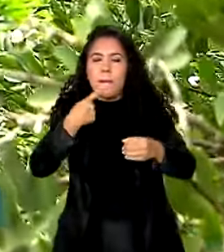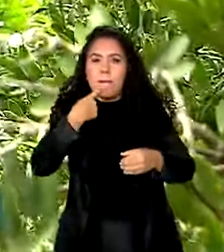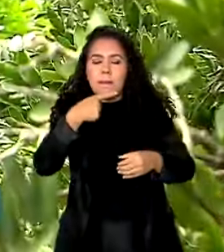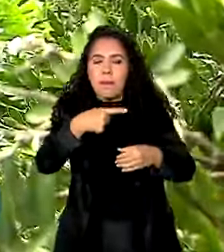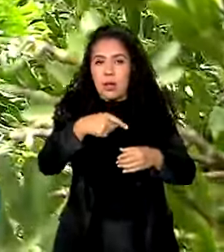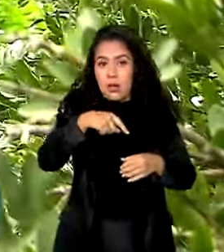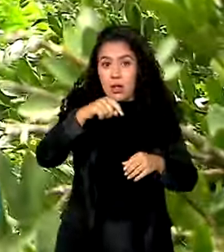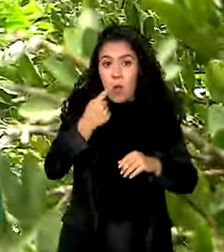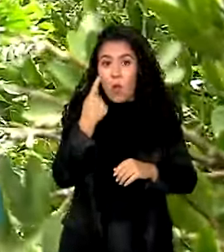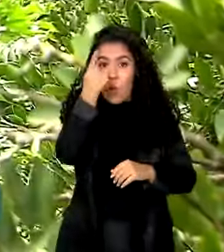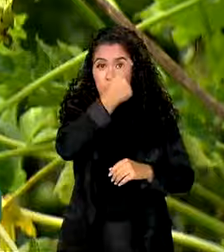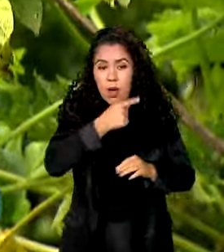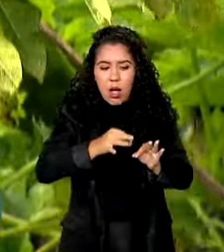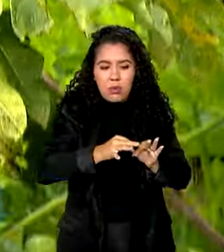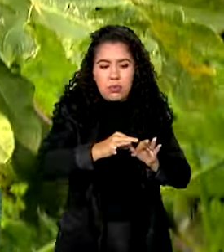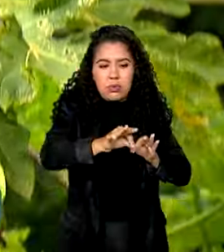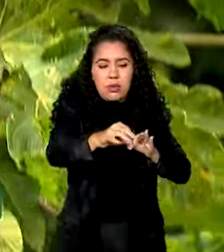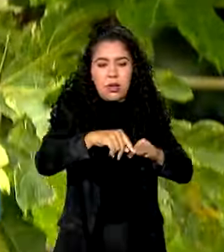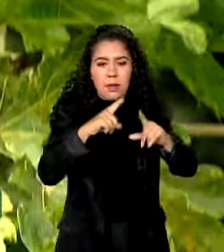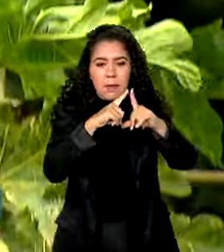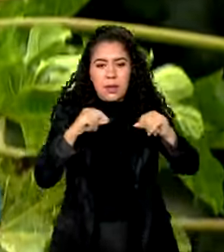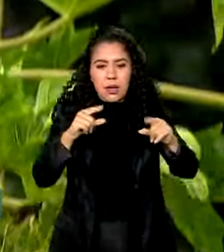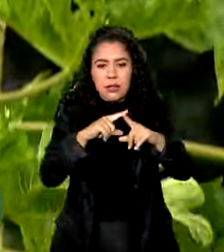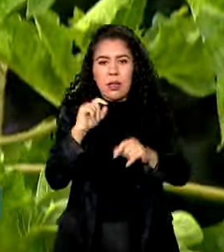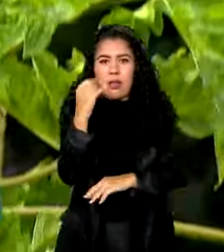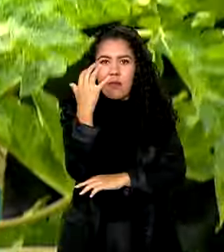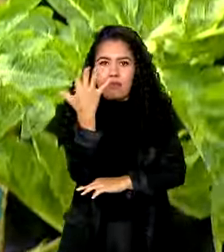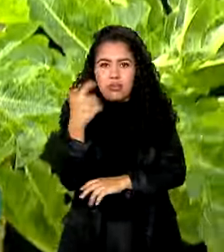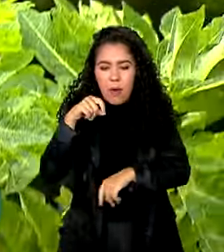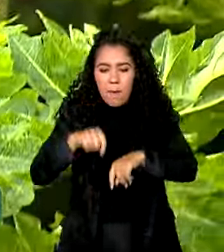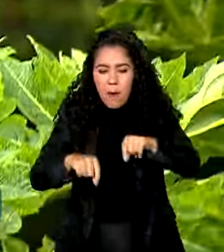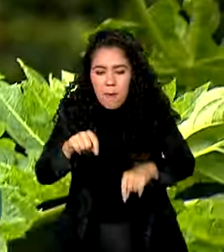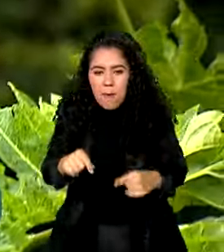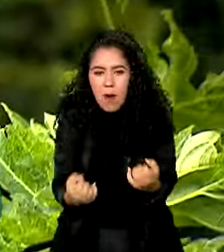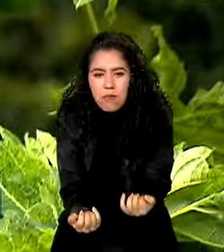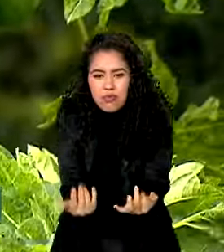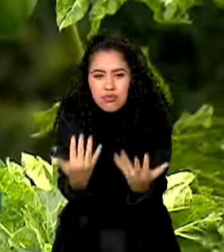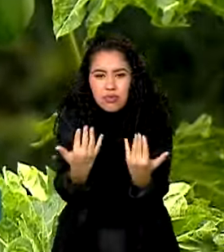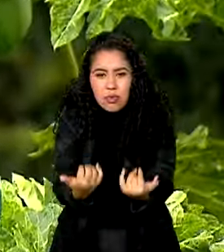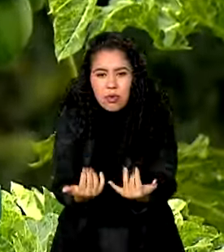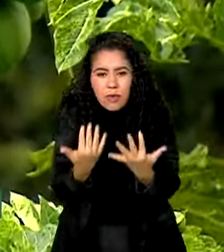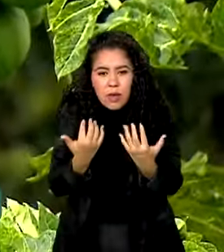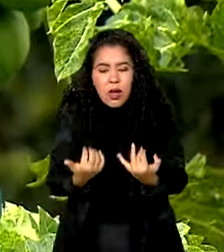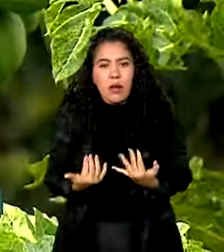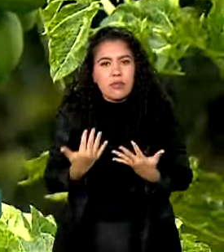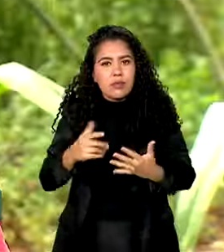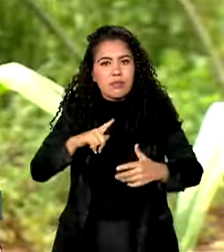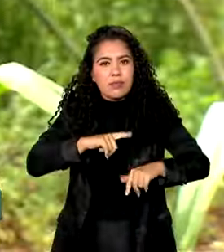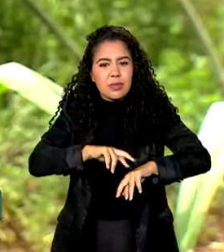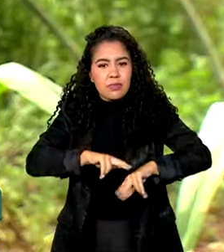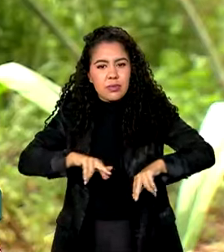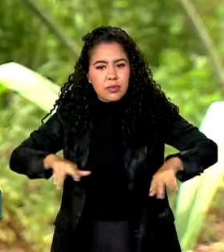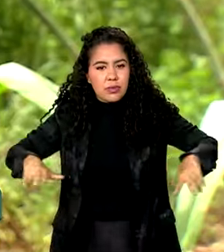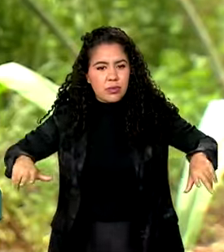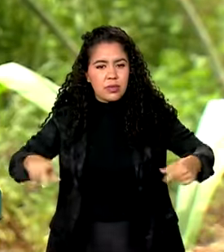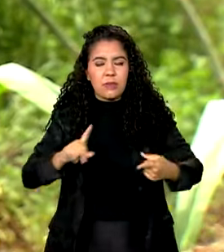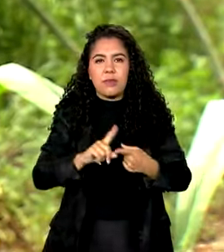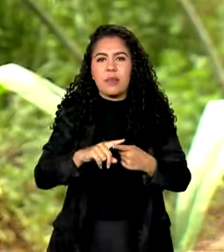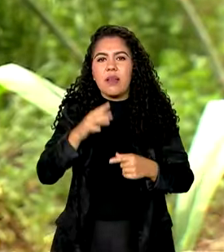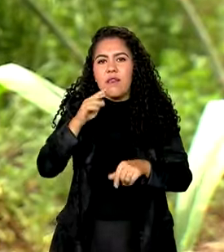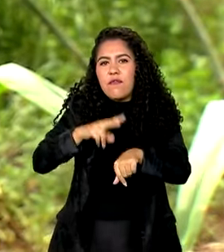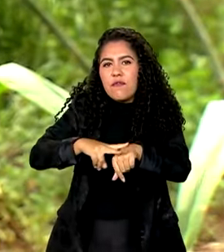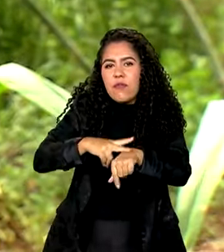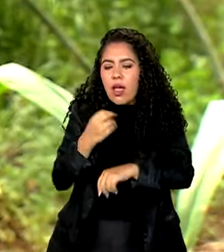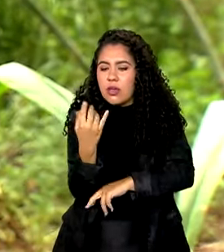Lá, ele produz tangerina, mamão, abóbora, mandioca e o que mais a terra oferecer. Plantar de tudo, cheiro verde,